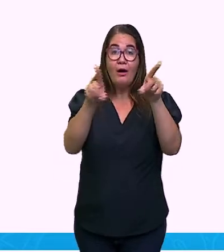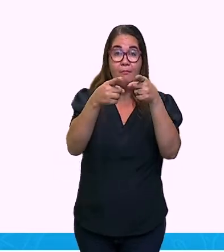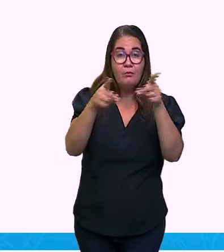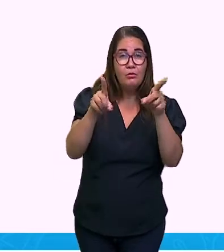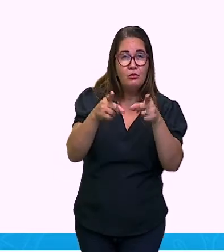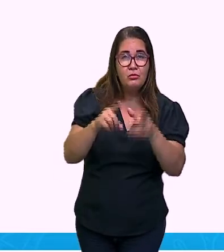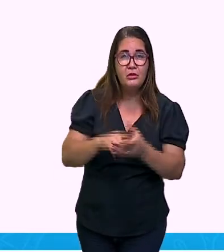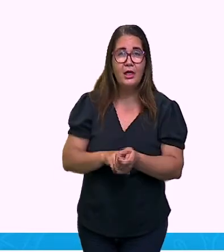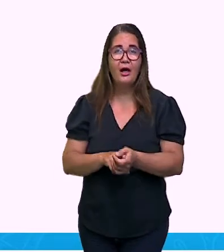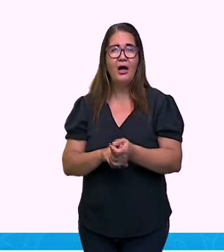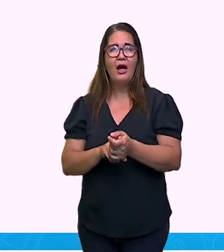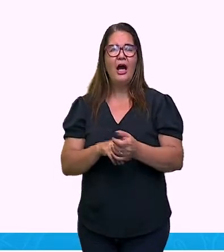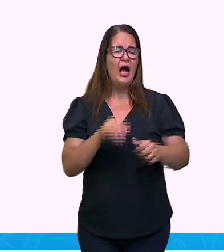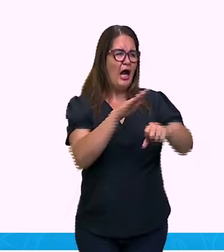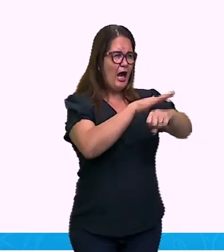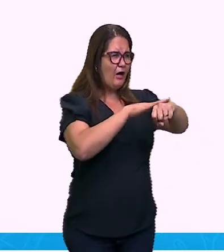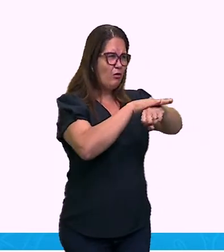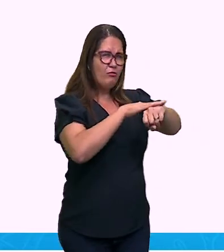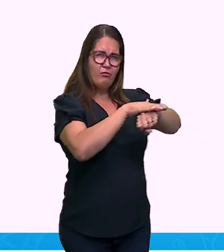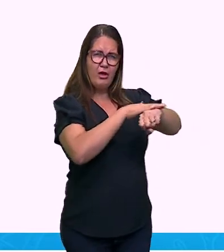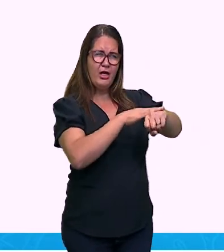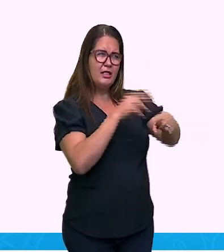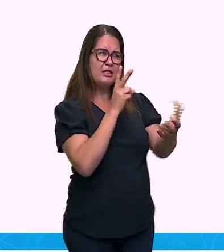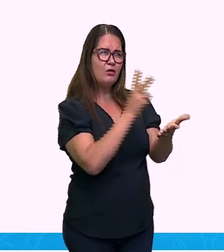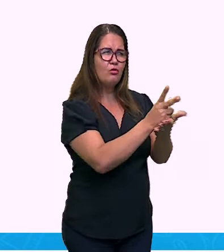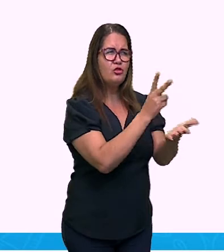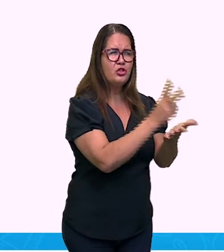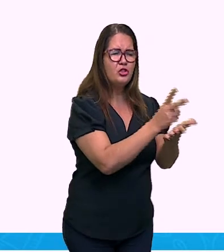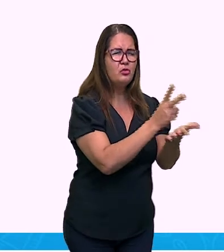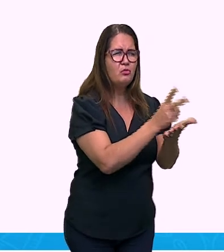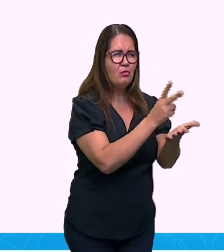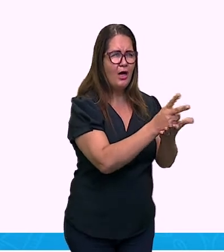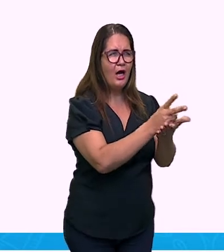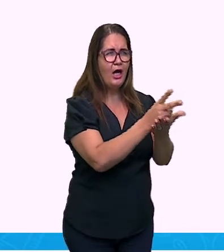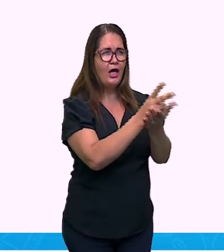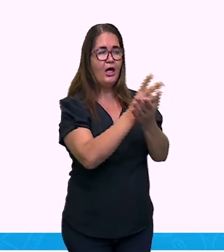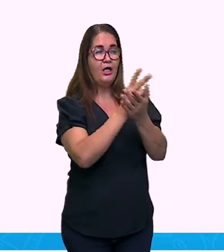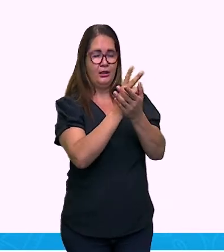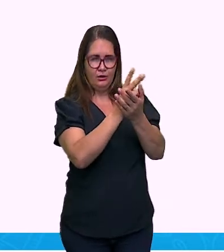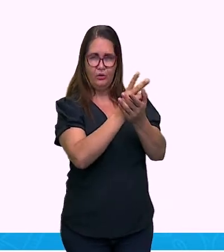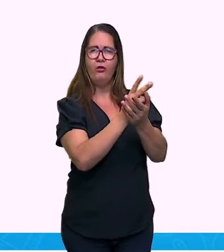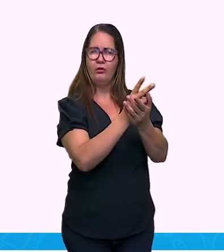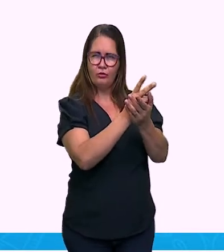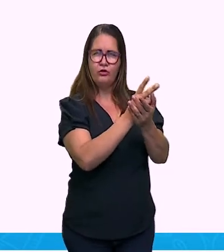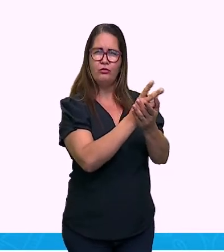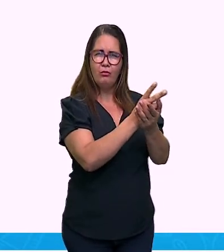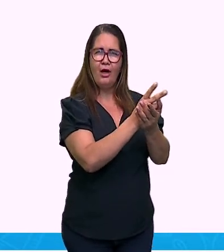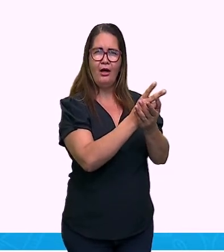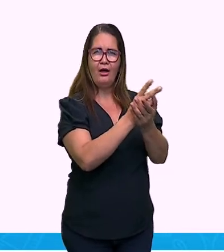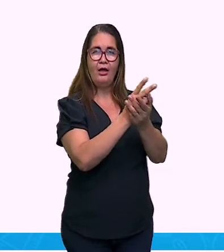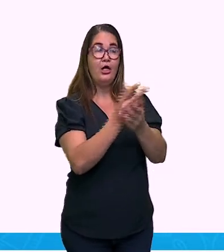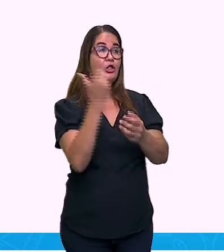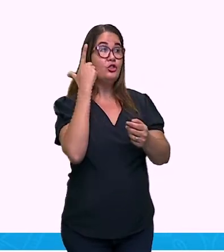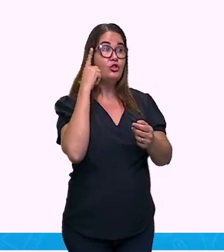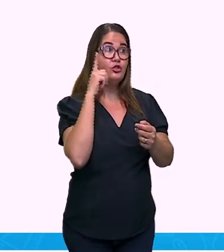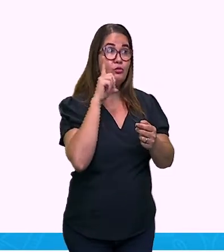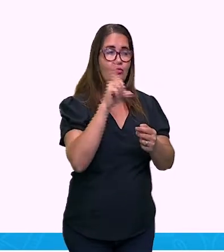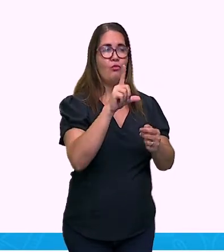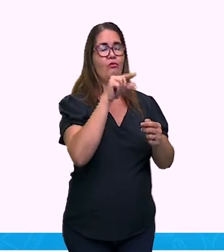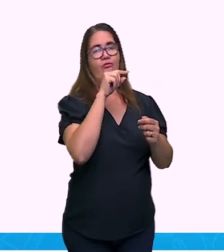Continuar aquela conversa que não terminamos ontem. Esse que aqui, pessoal, ele explica